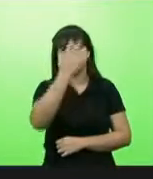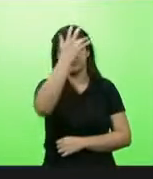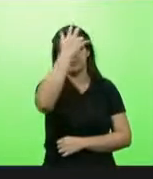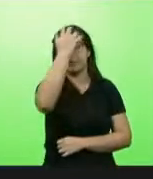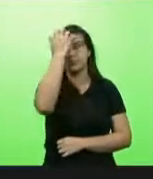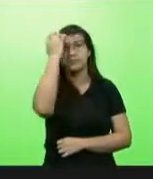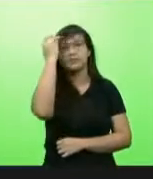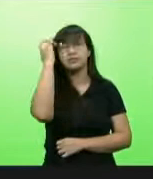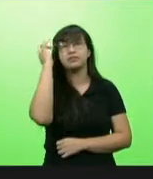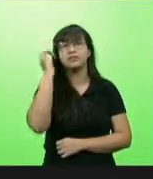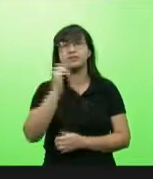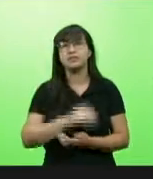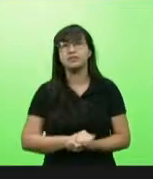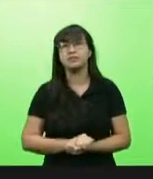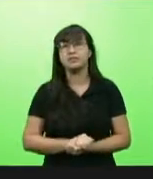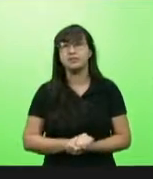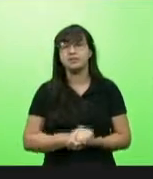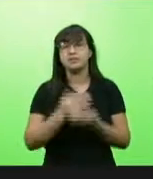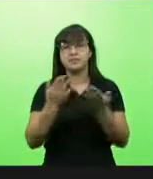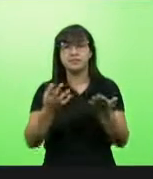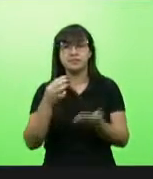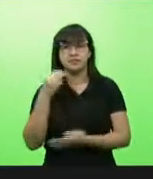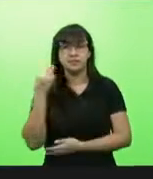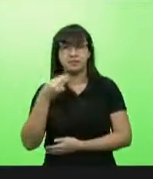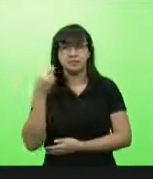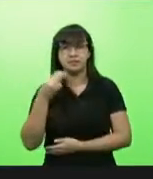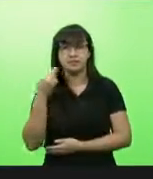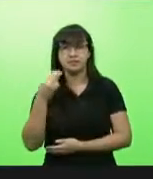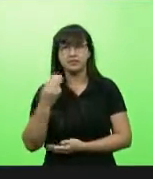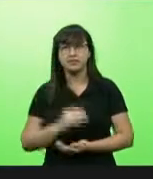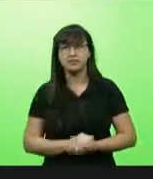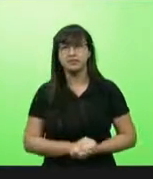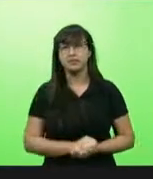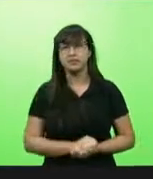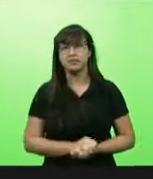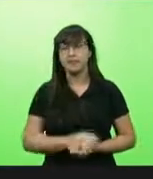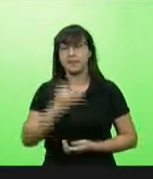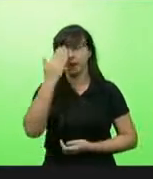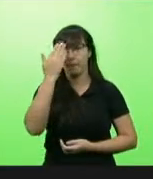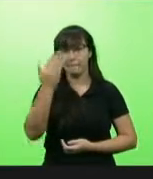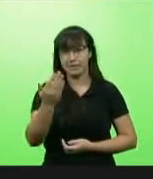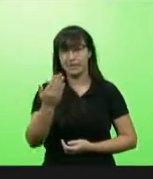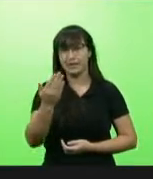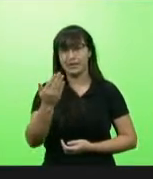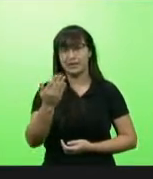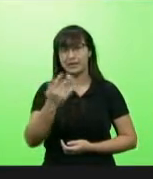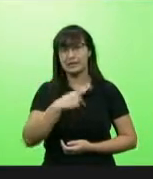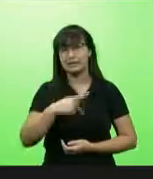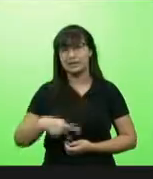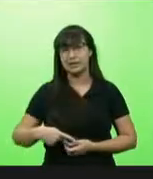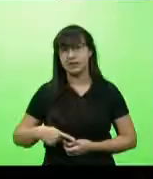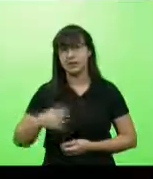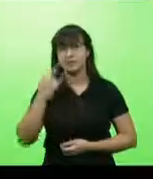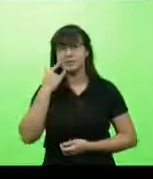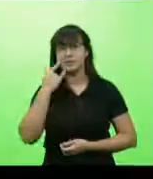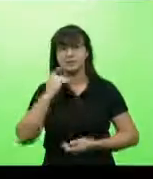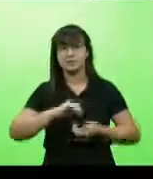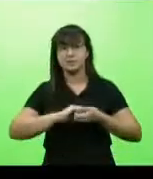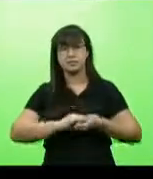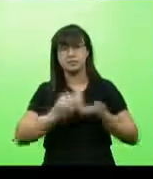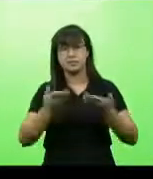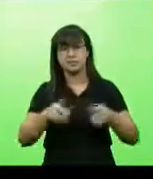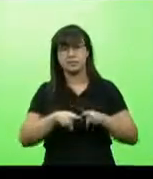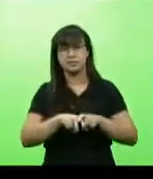Para discutir a matéria, deputado Marcio Machado. Obrigado, presidente. Deputado Mauro de Nadal, cumprimento a vossa excelência, a mesa diretora,